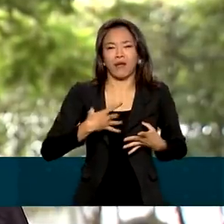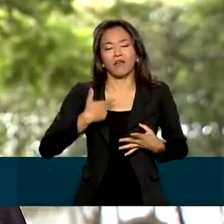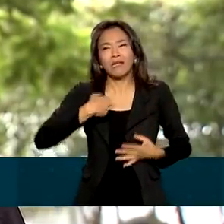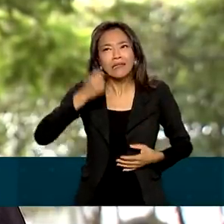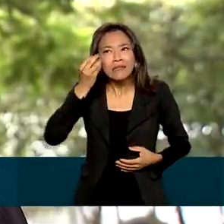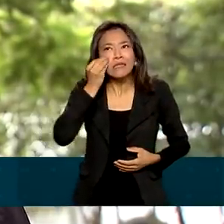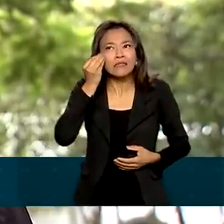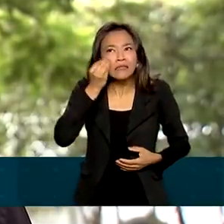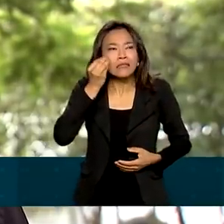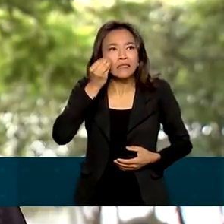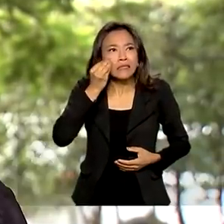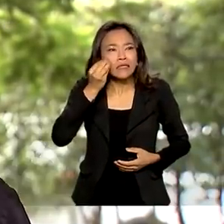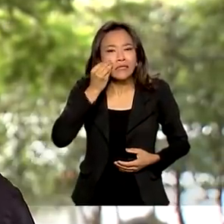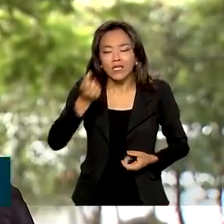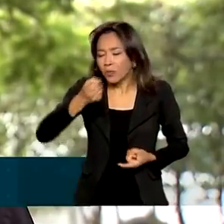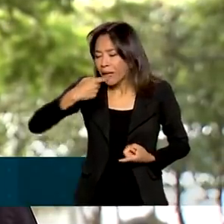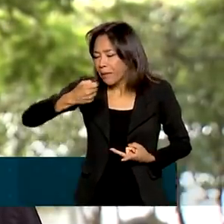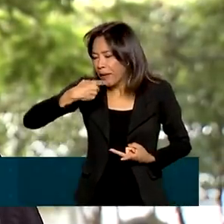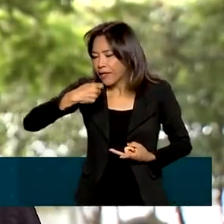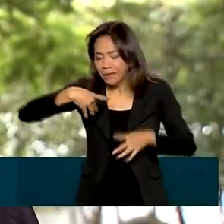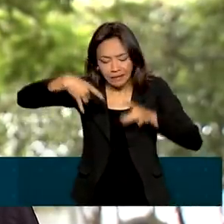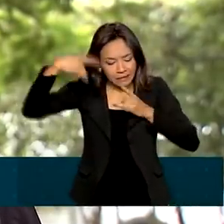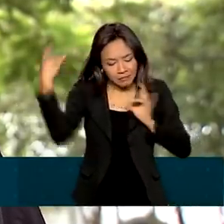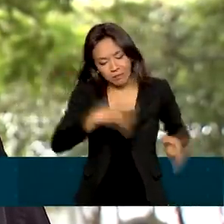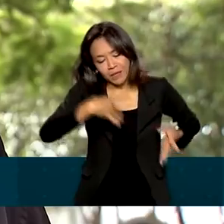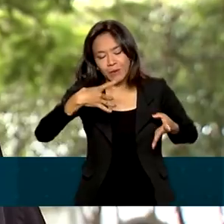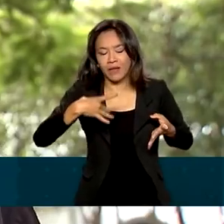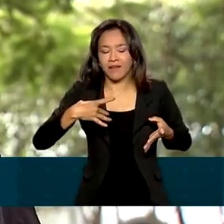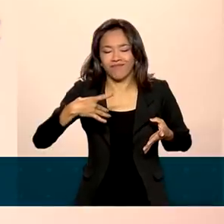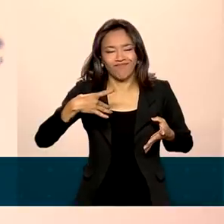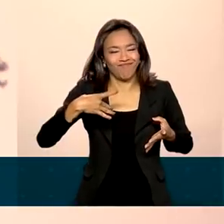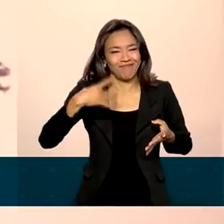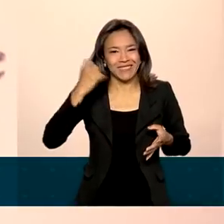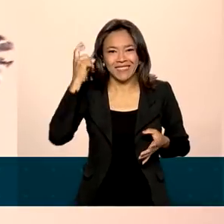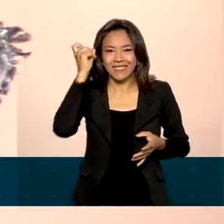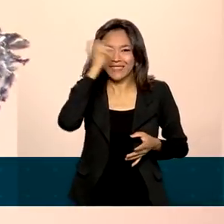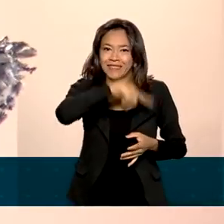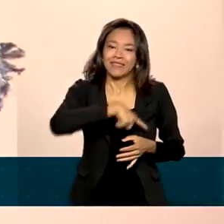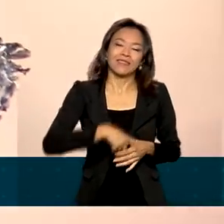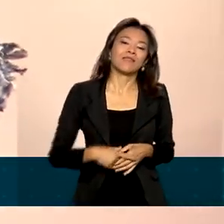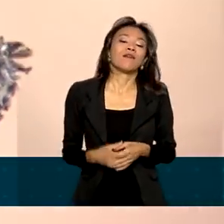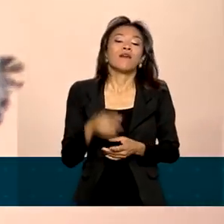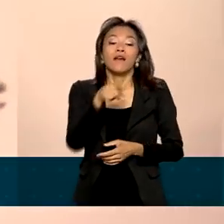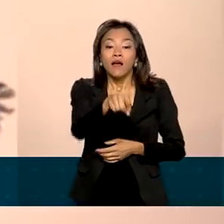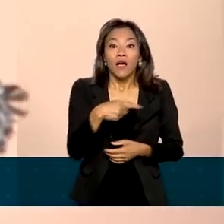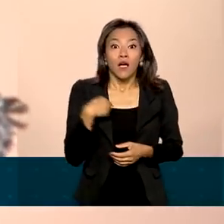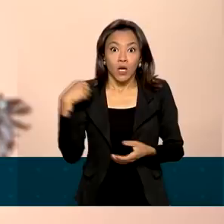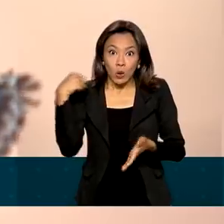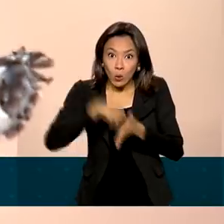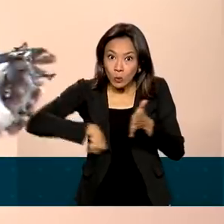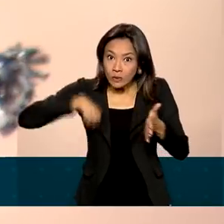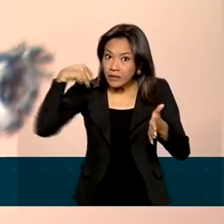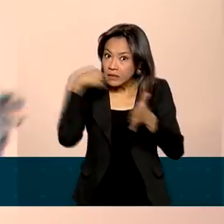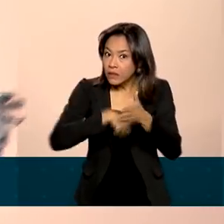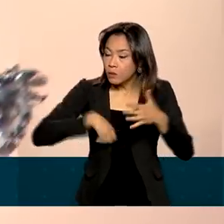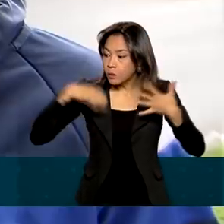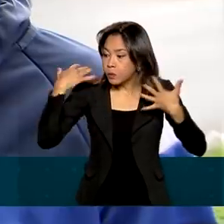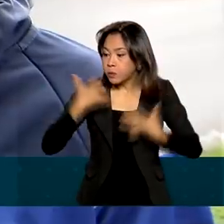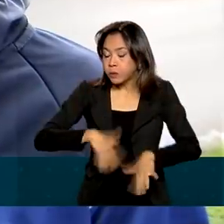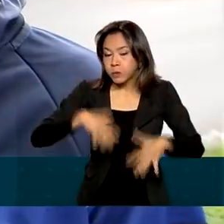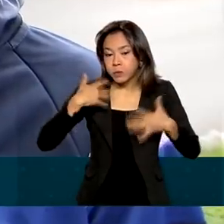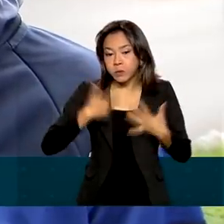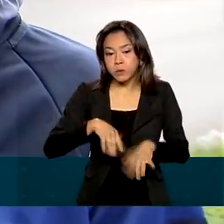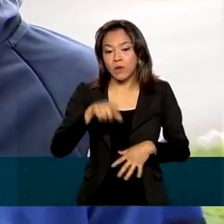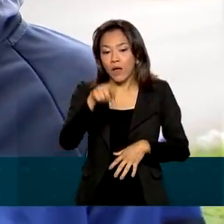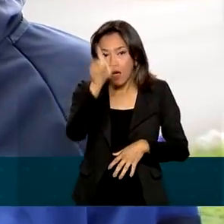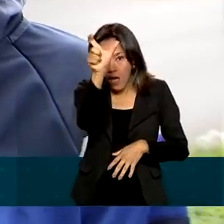tentei, já tomei tanto remédio, não deixa não. A luta contra esse inimigo tão pequeno é também